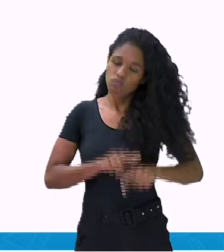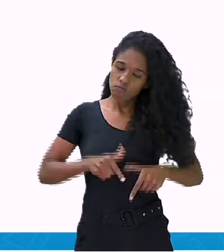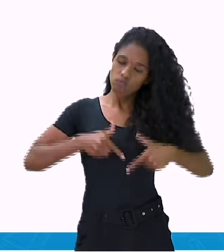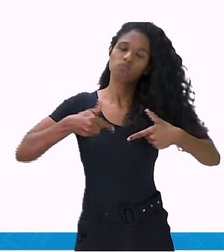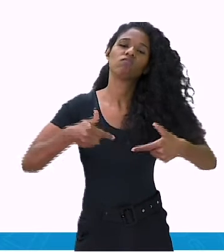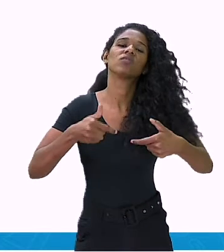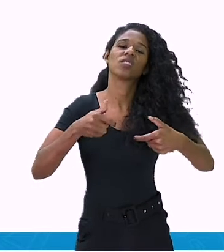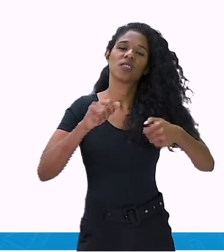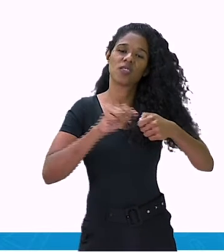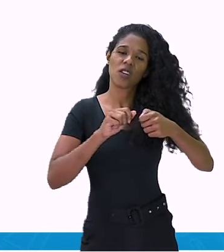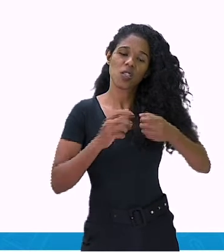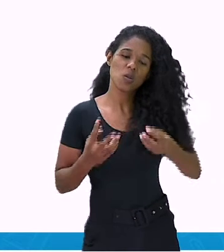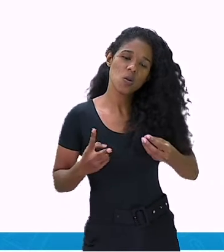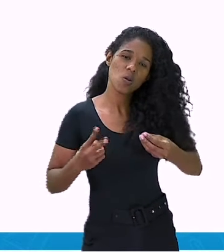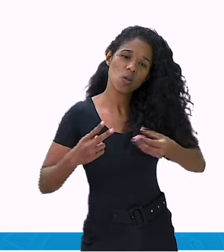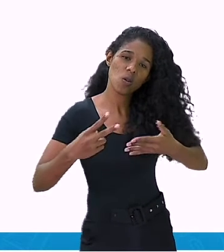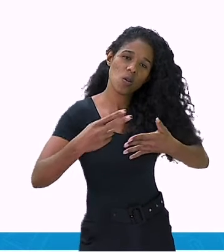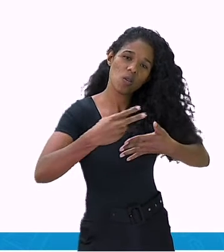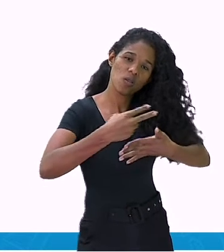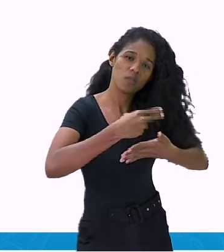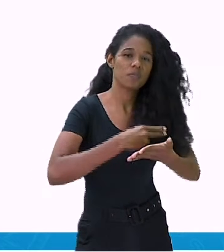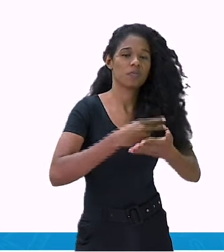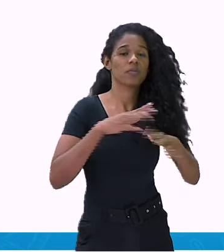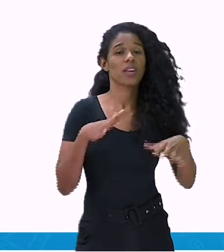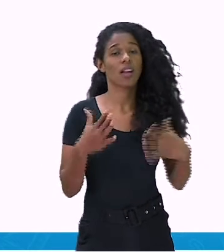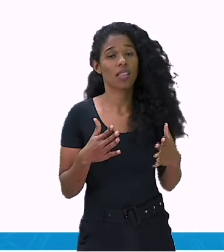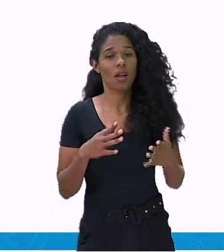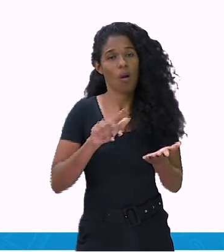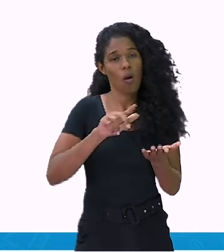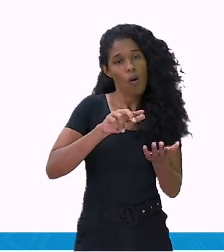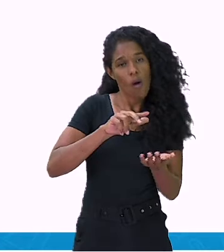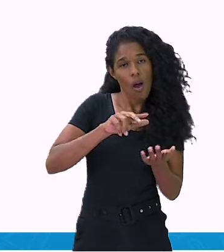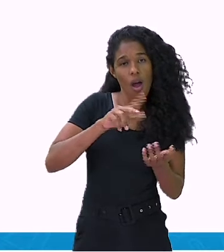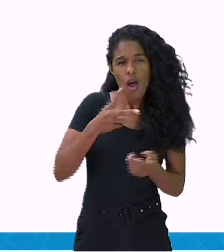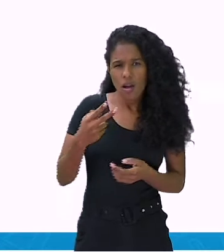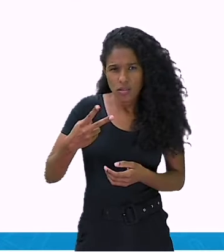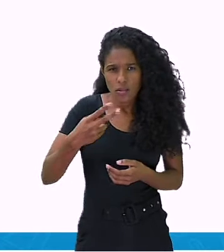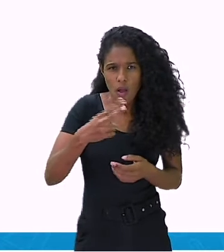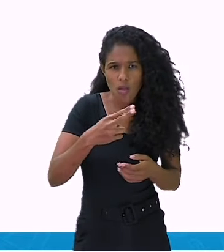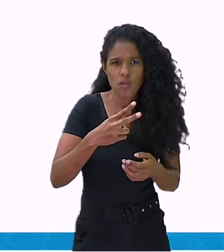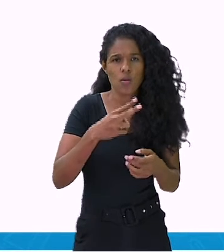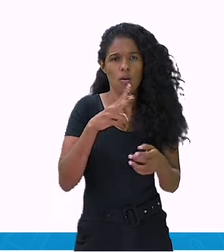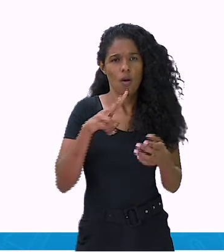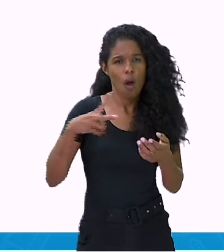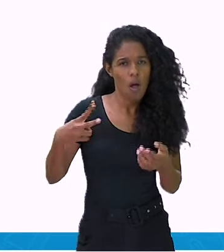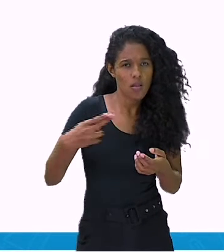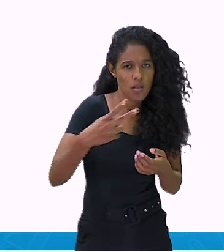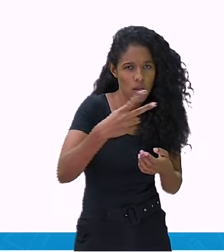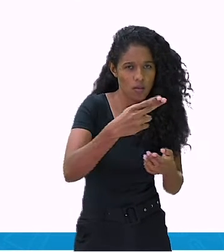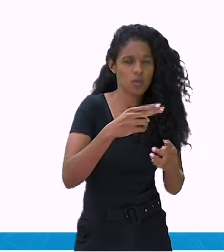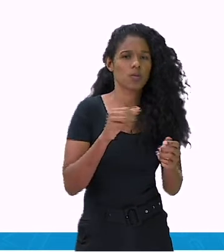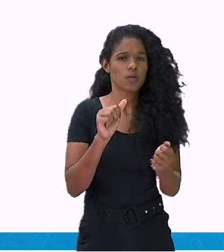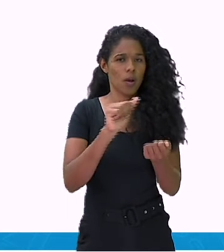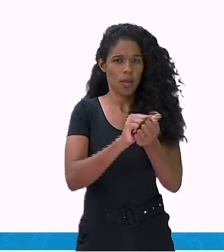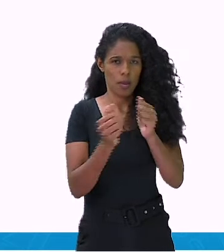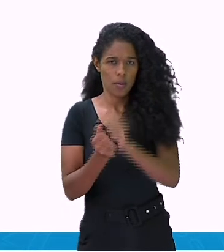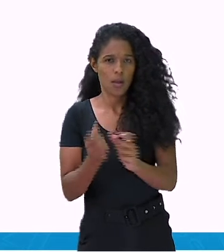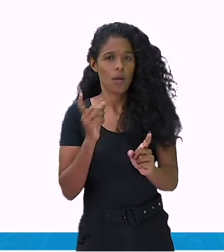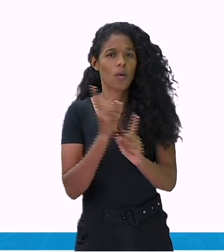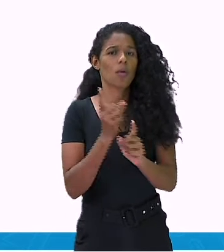guia. Essas tesouras são encontradas em papelaria ou loja de recursos terapêuticos.